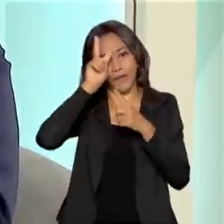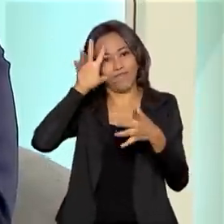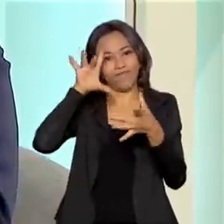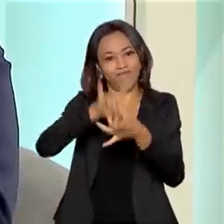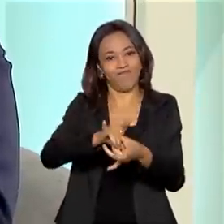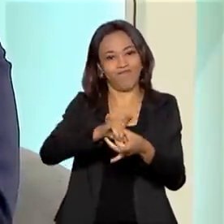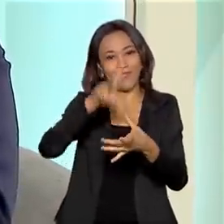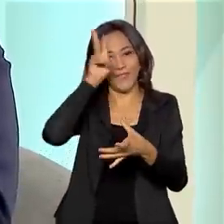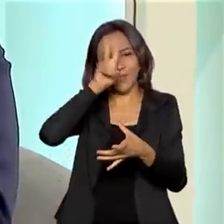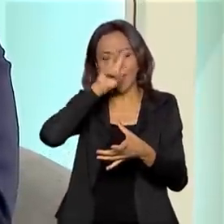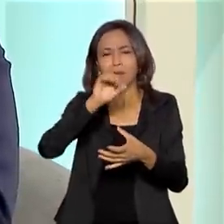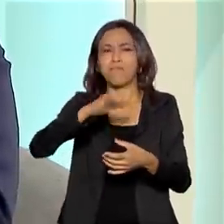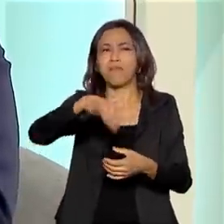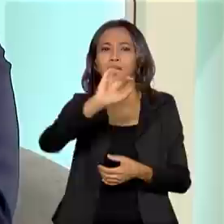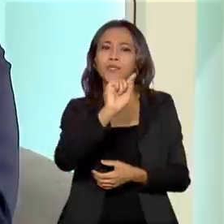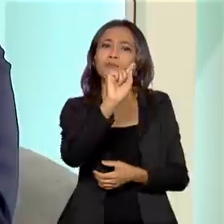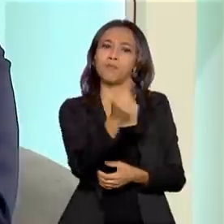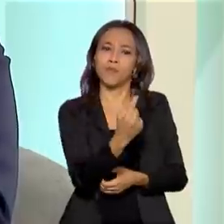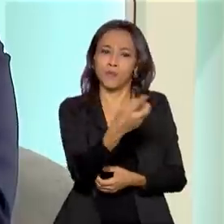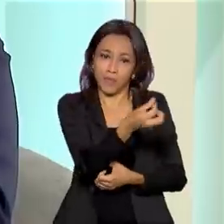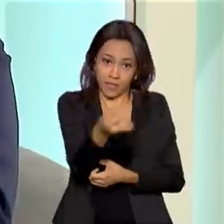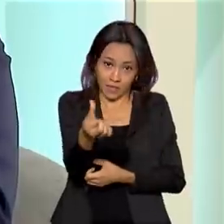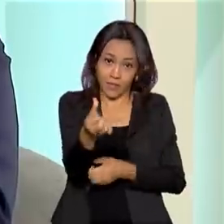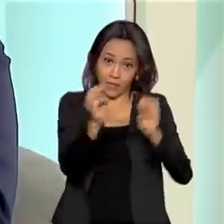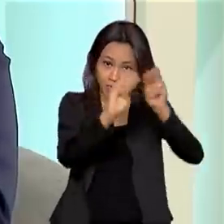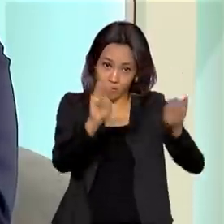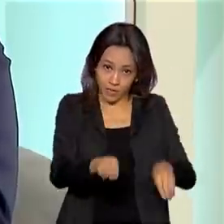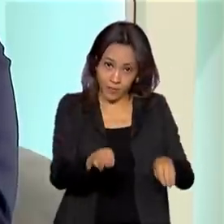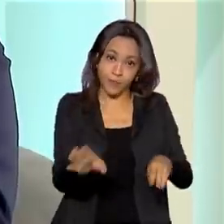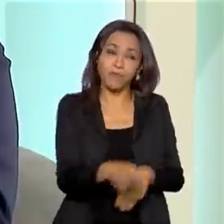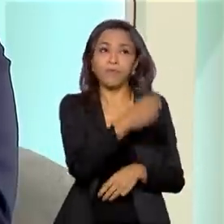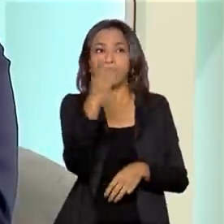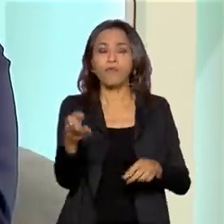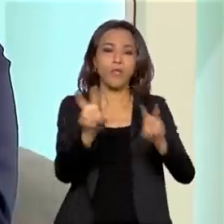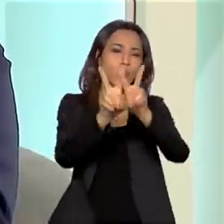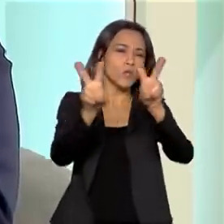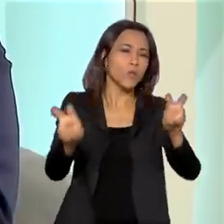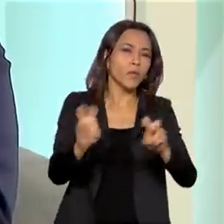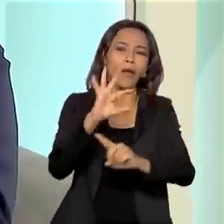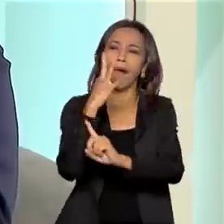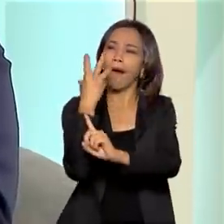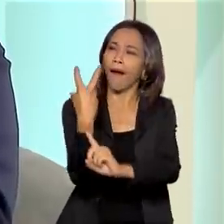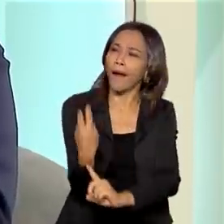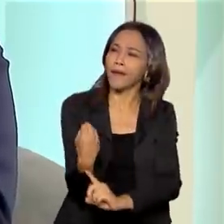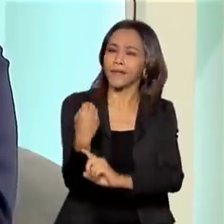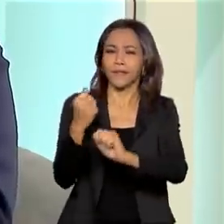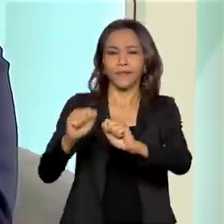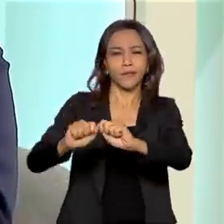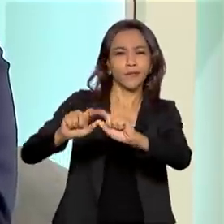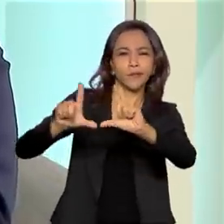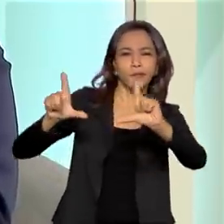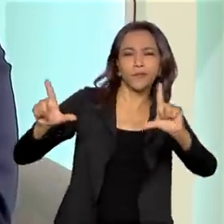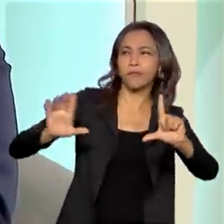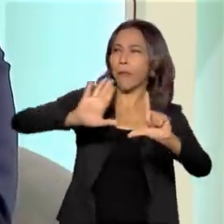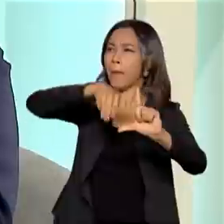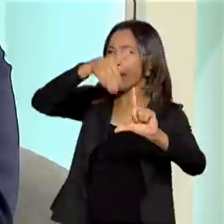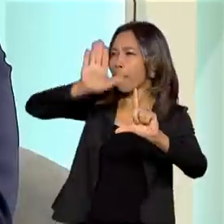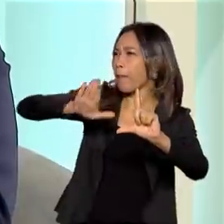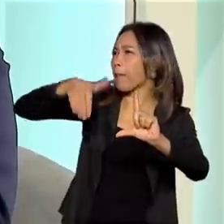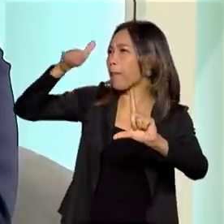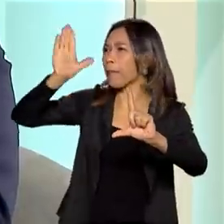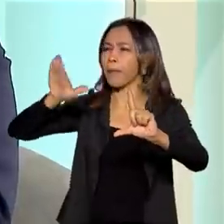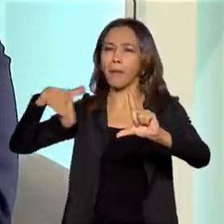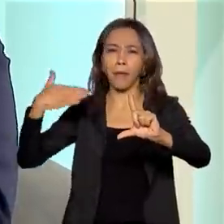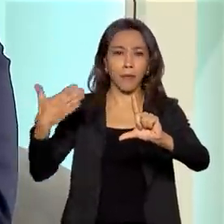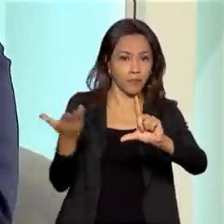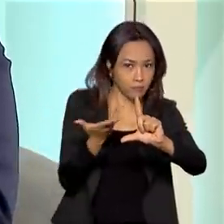Nós estamos falando de mais de 1.600 museus. Relacionados a belas artes em geral, como a coisa mais clássica, pintura,